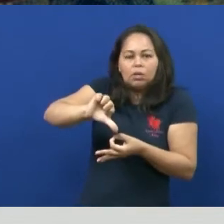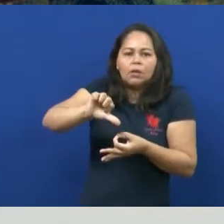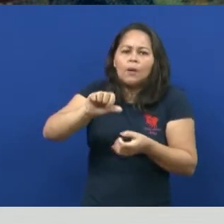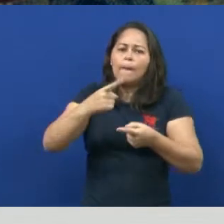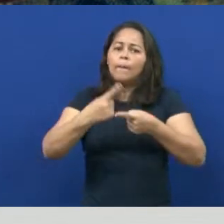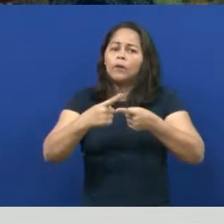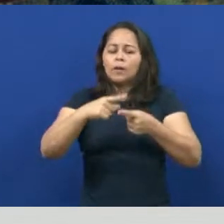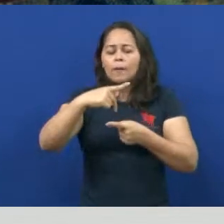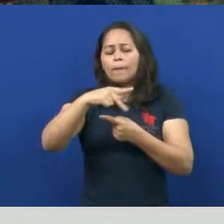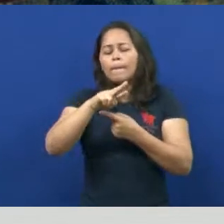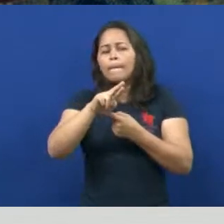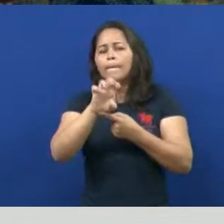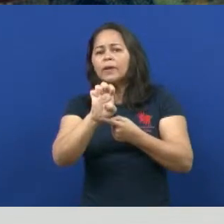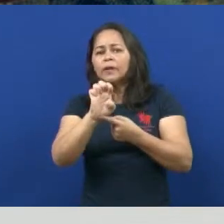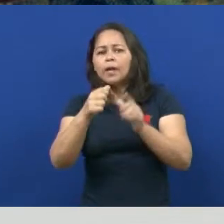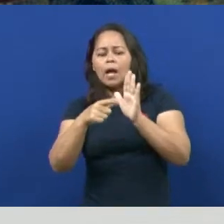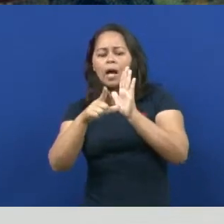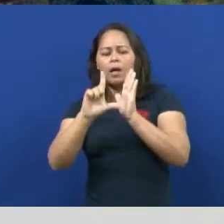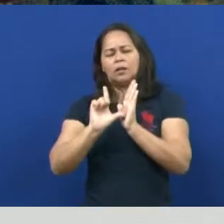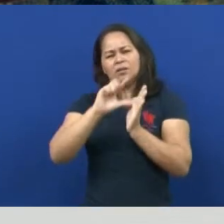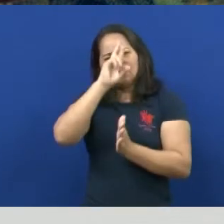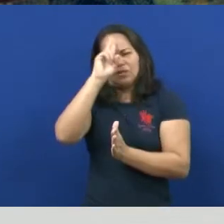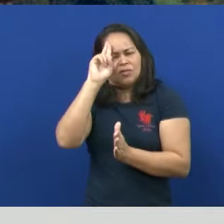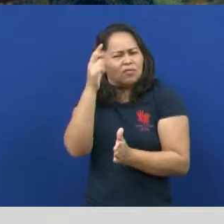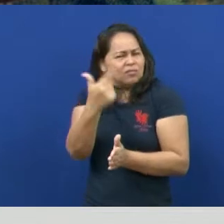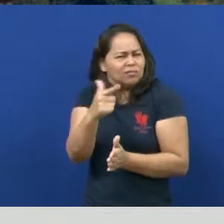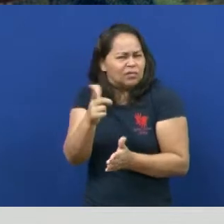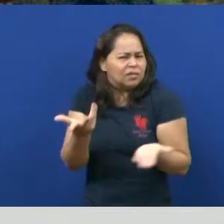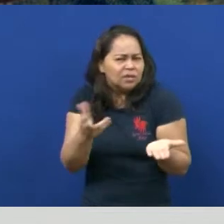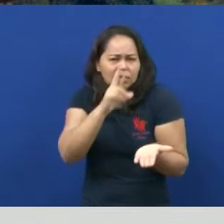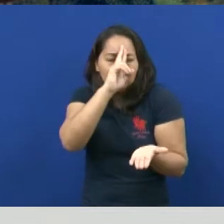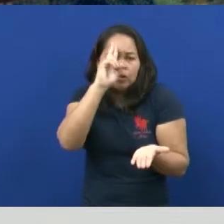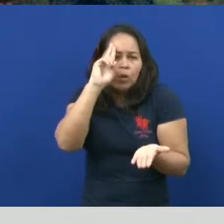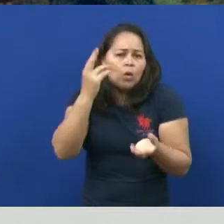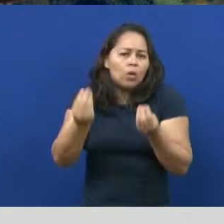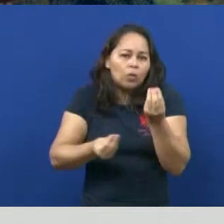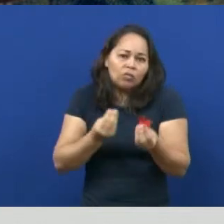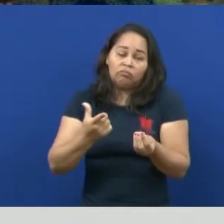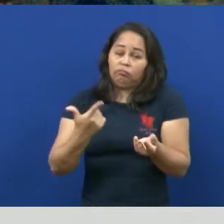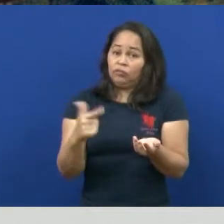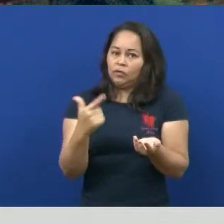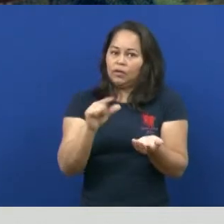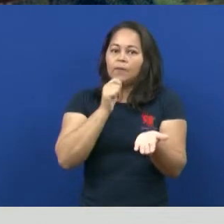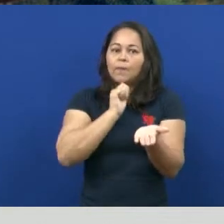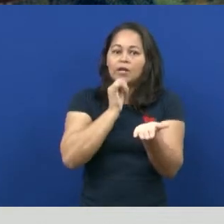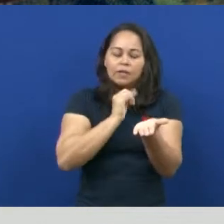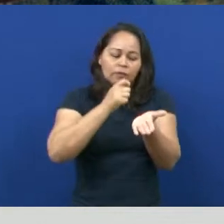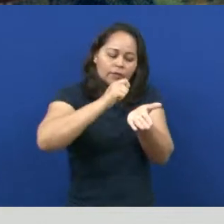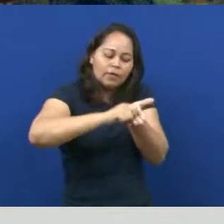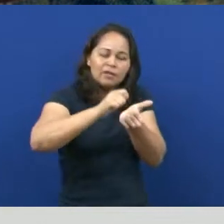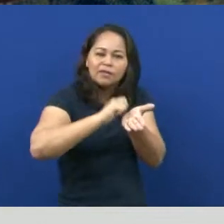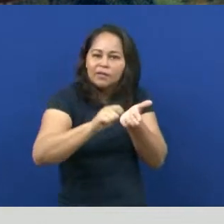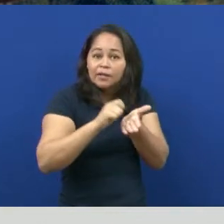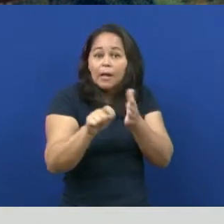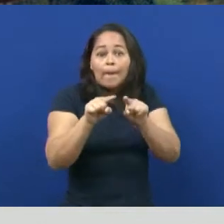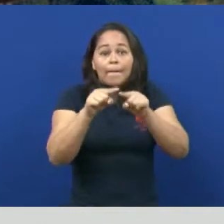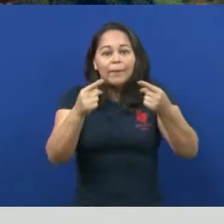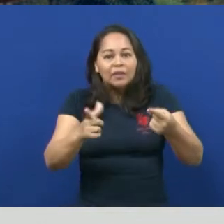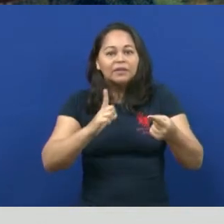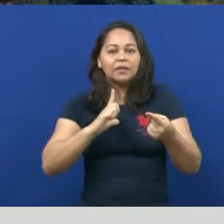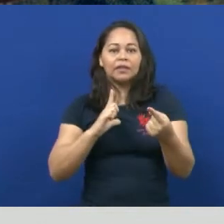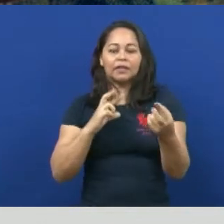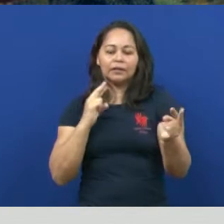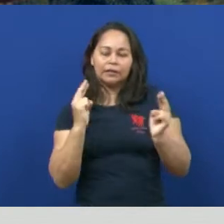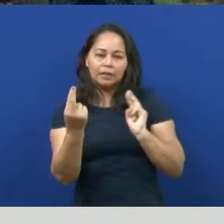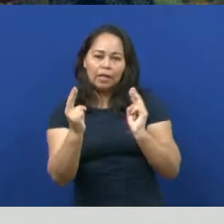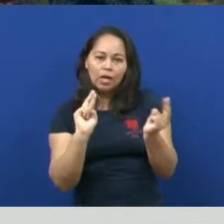que antes da história não existia história. Aí na pré-história a gente não tem a escrita da história, mas nós temos as relações